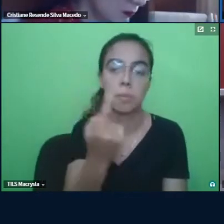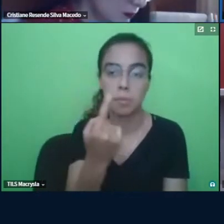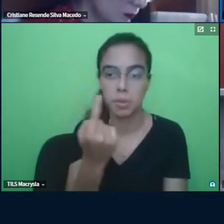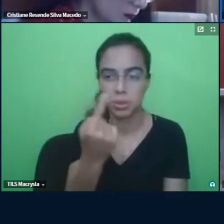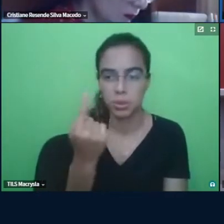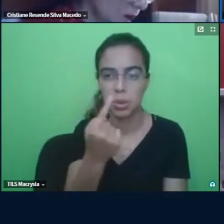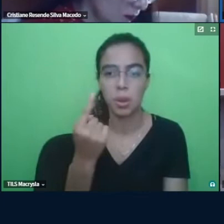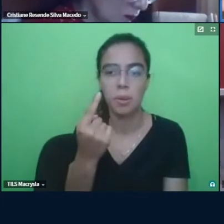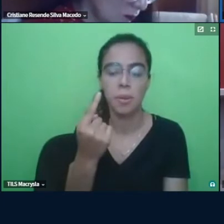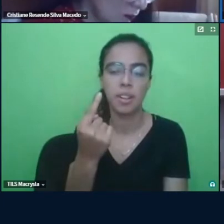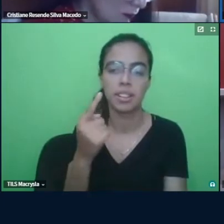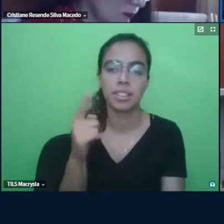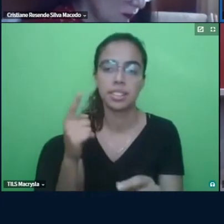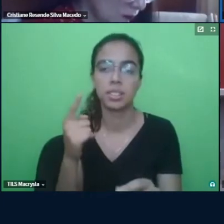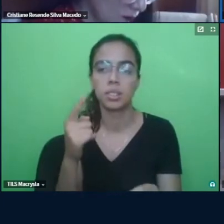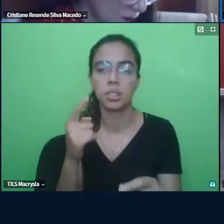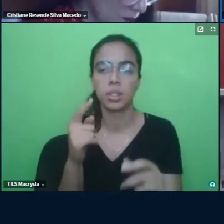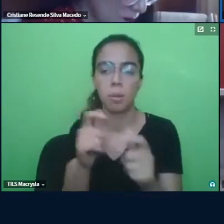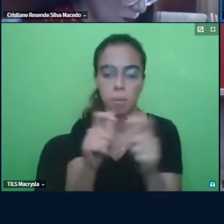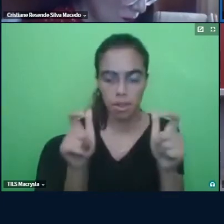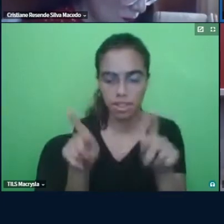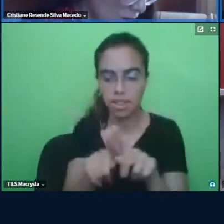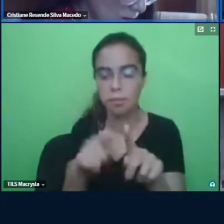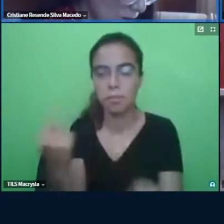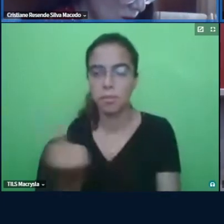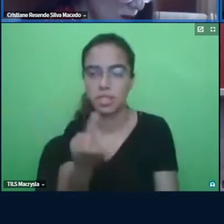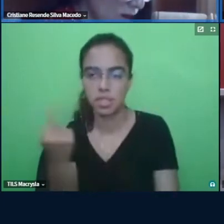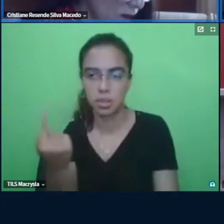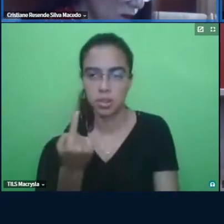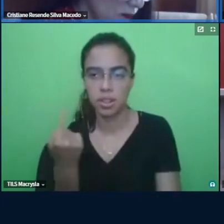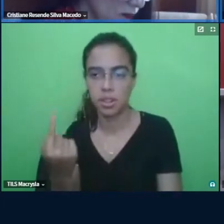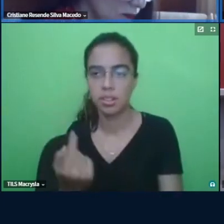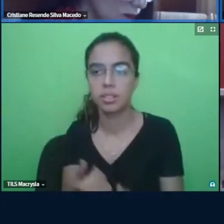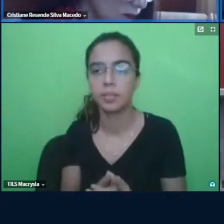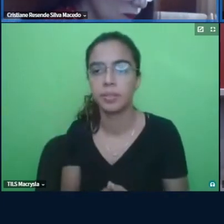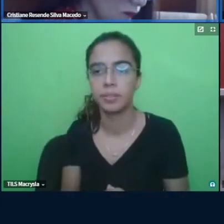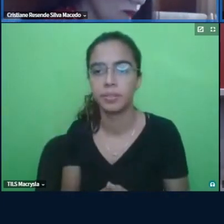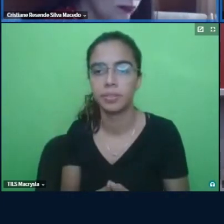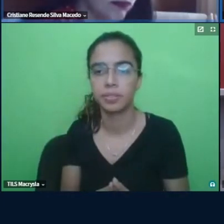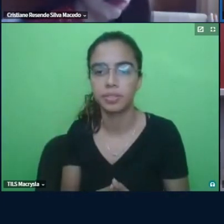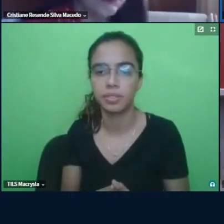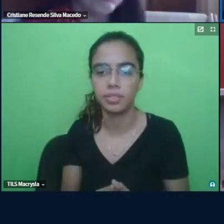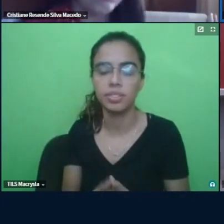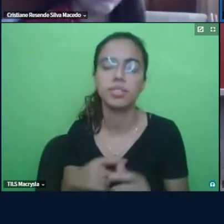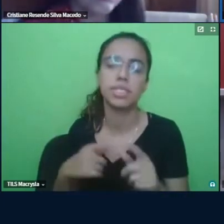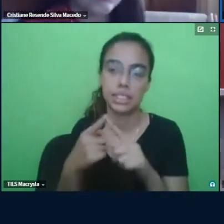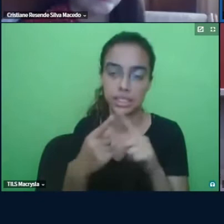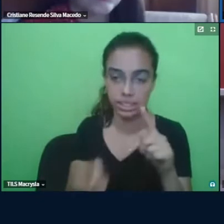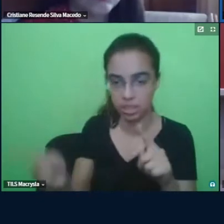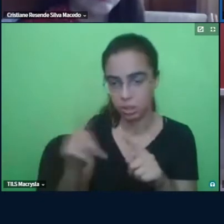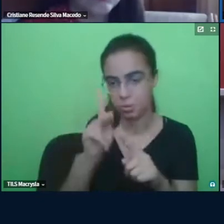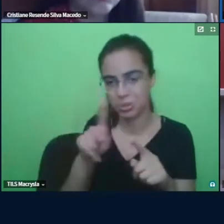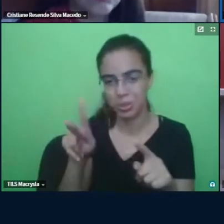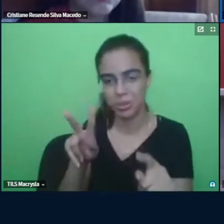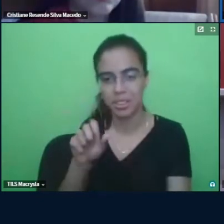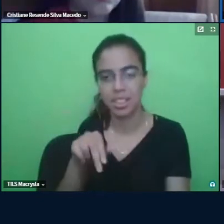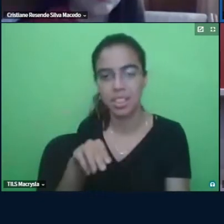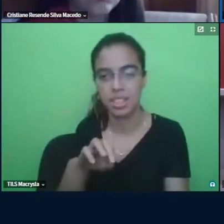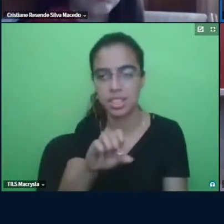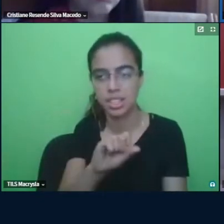teria que ver essa padronização também e nos ciclos que a professora Vanessa comentou faltou me